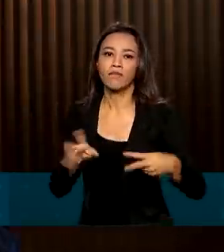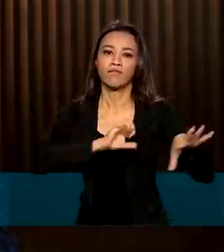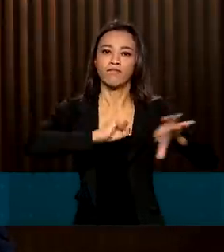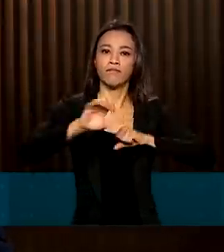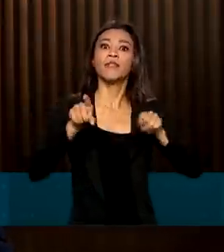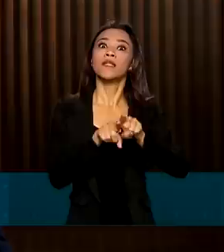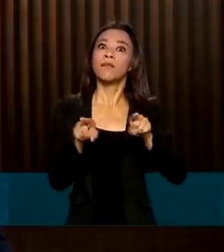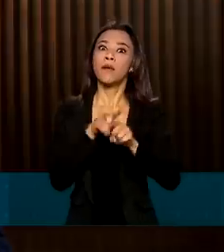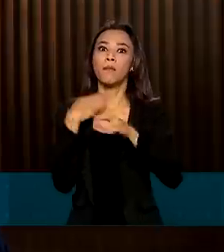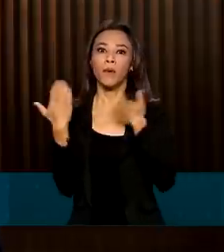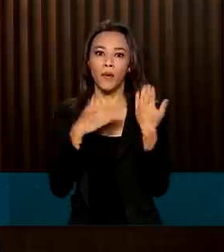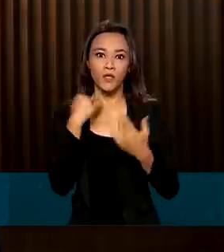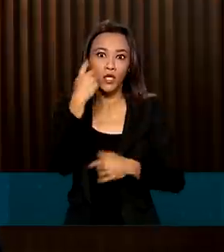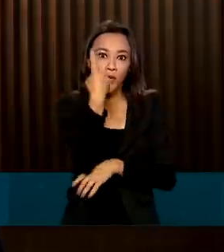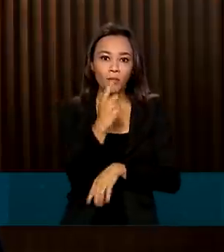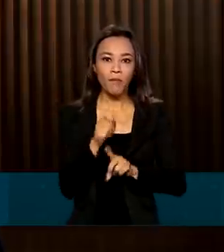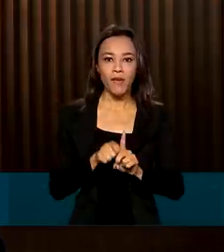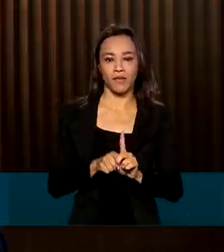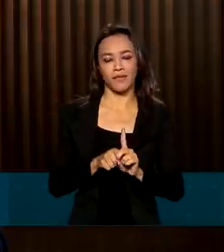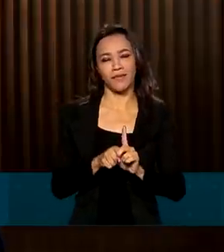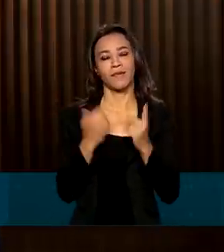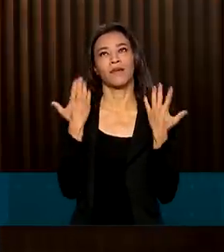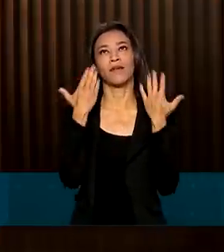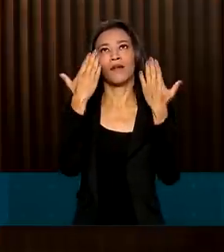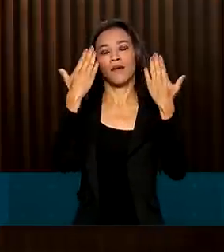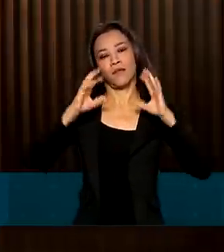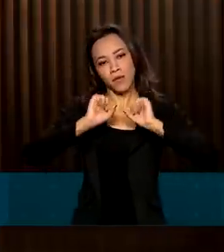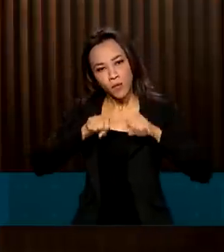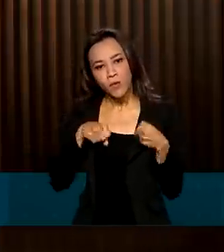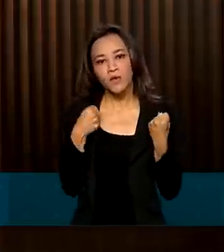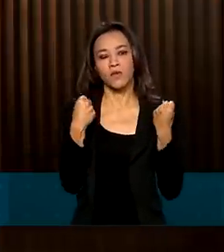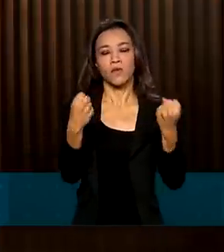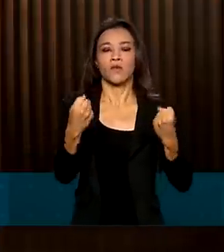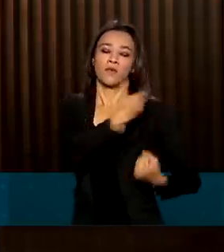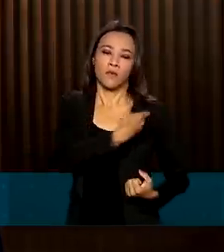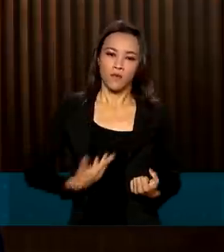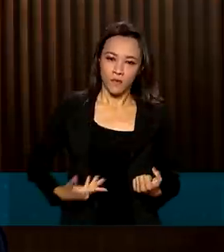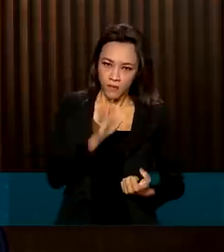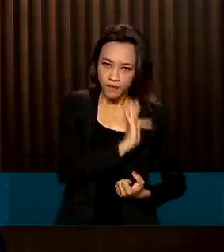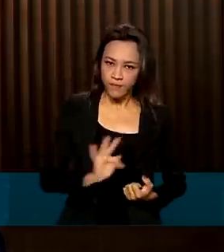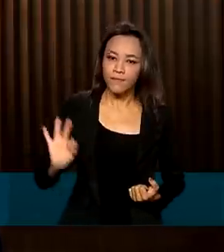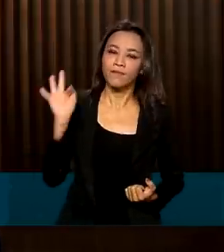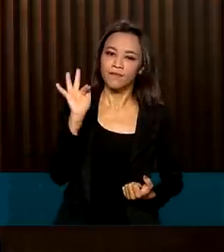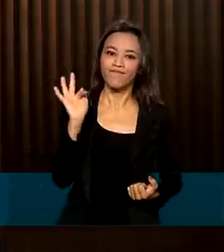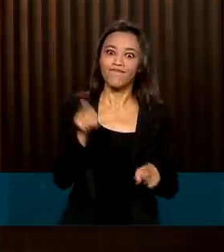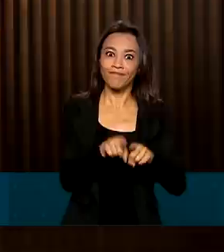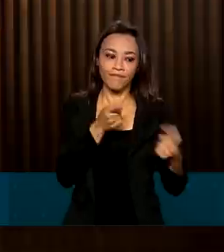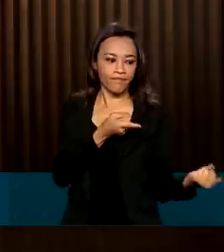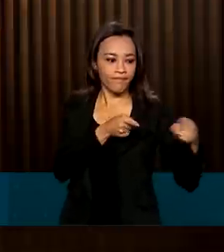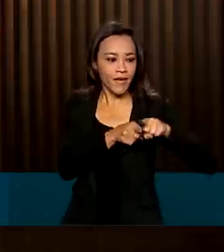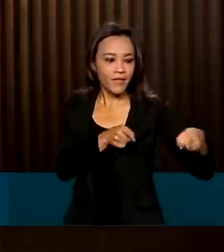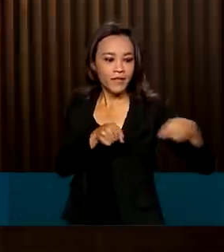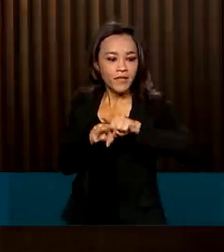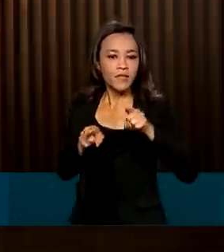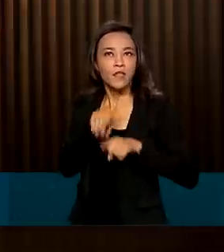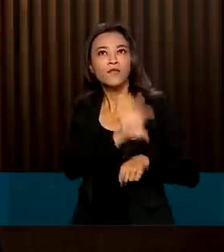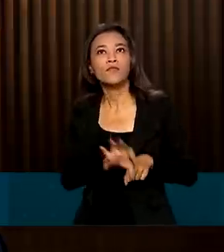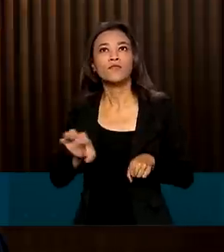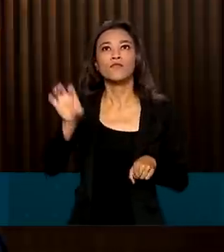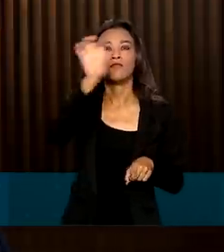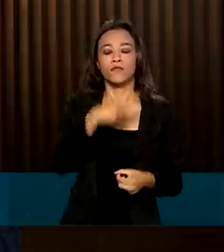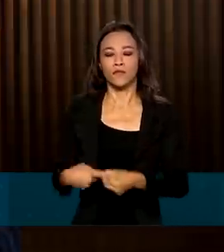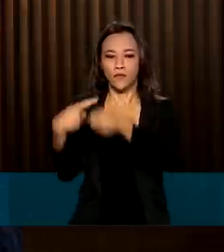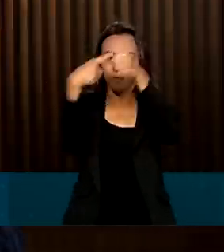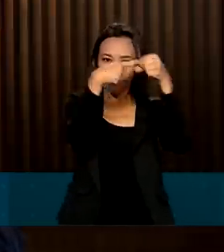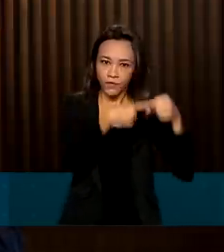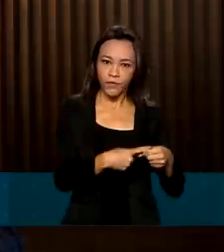em apenas um mês. Graças aos esforços do governo federal e em parceria com estados e municípios,